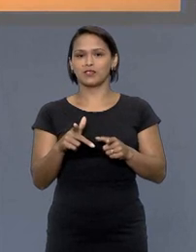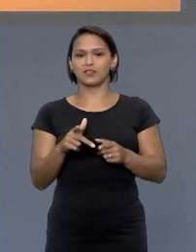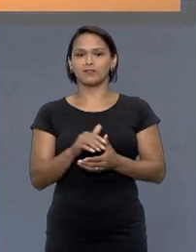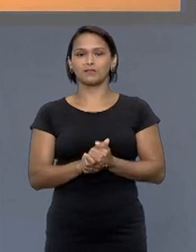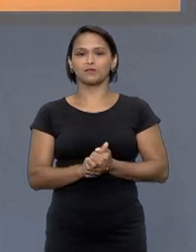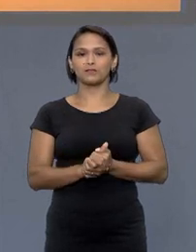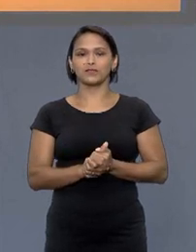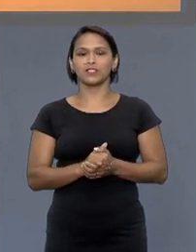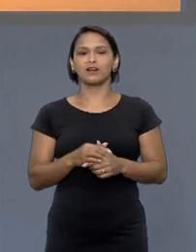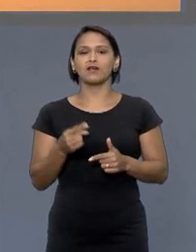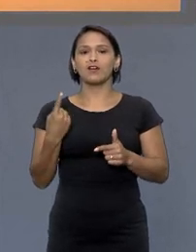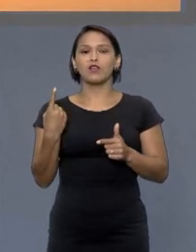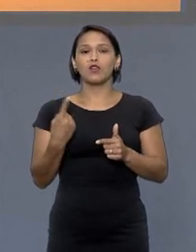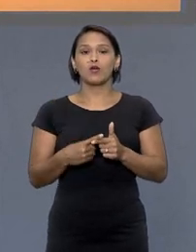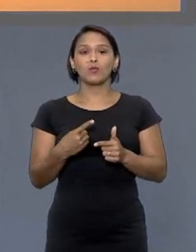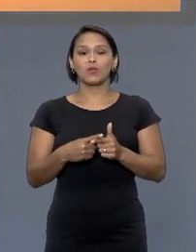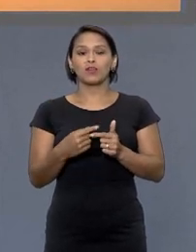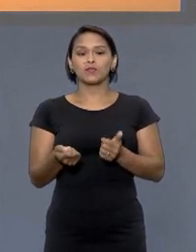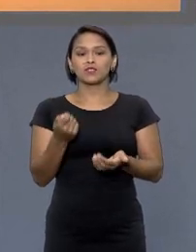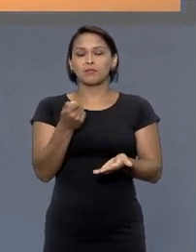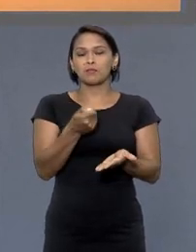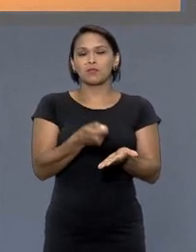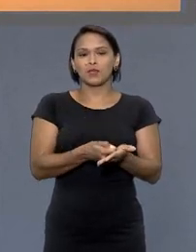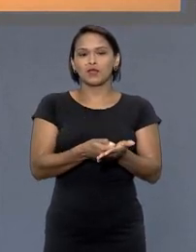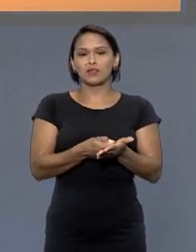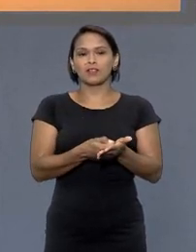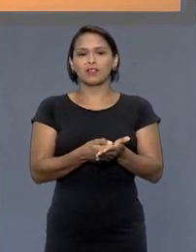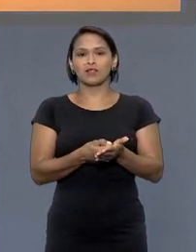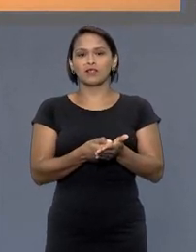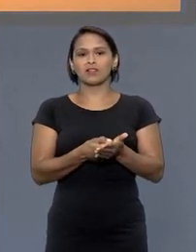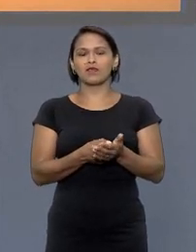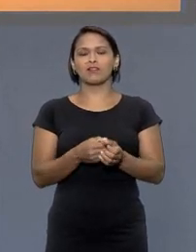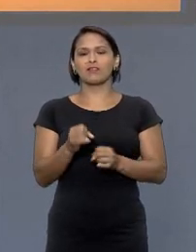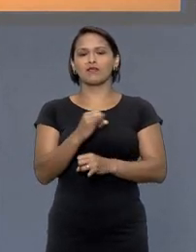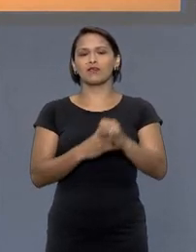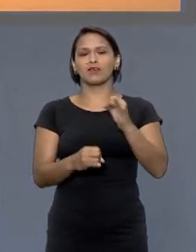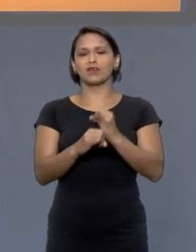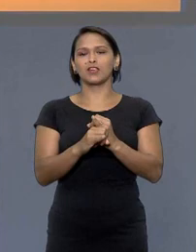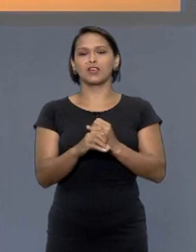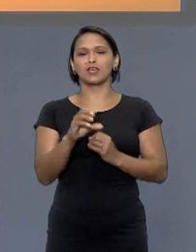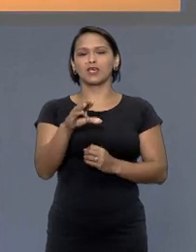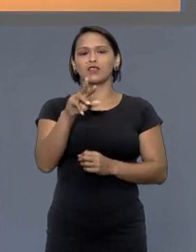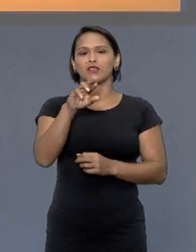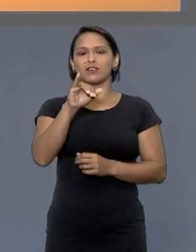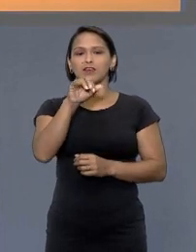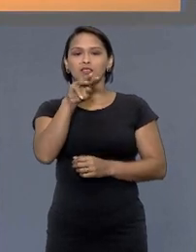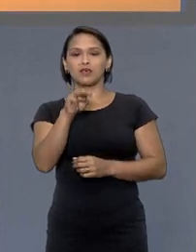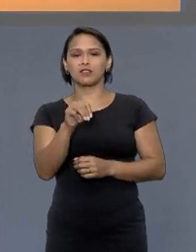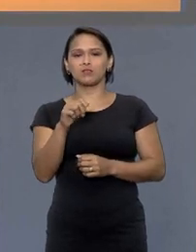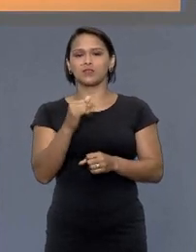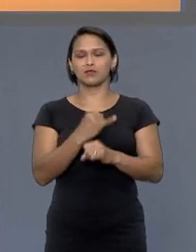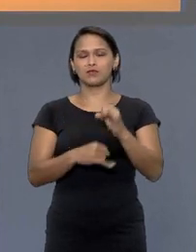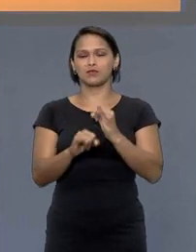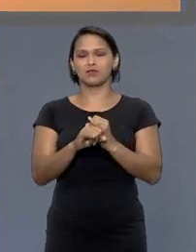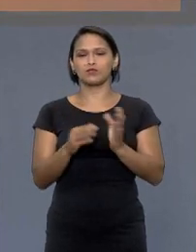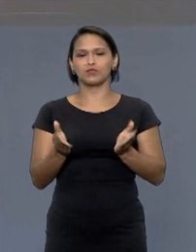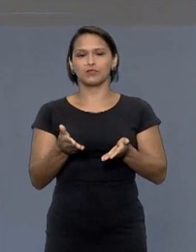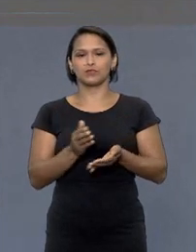vem atuando no sentido de punir essas formas de violação. Crimes cibernéticos é o tema da reportagem especial de hoje.